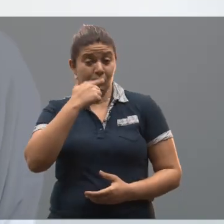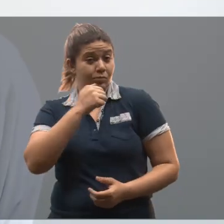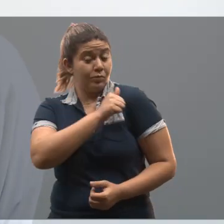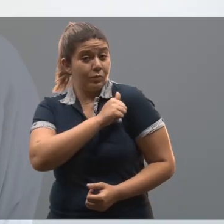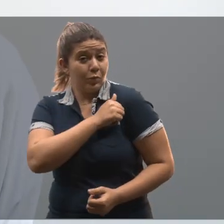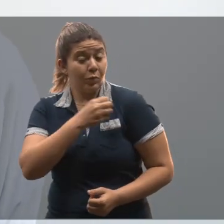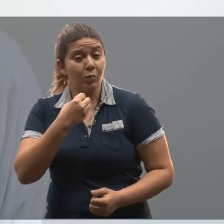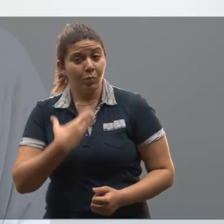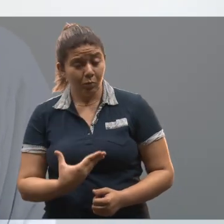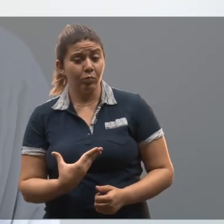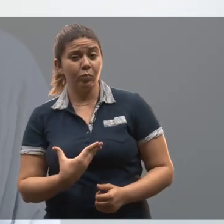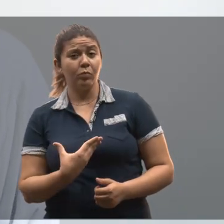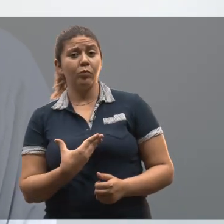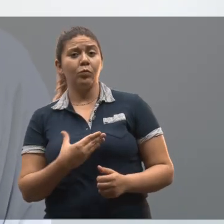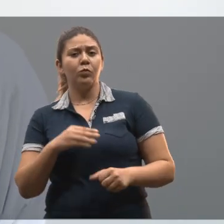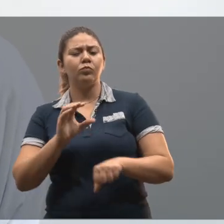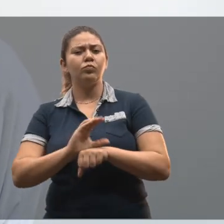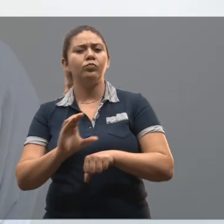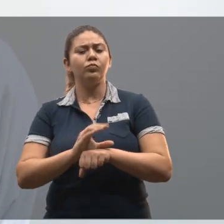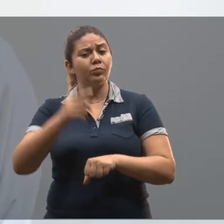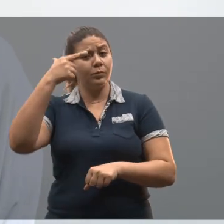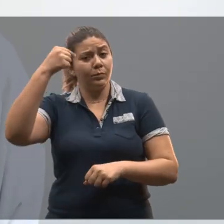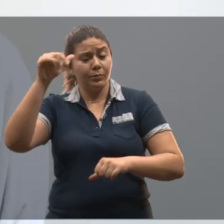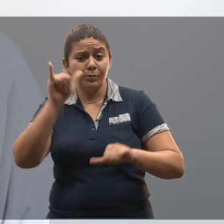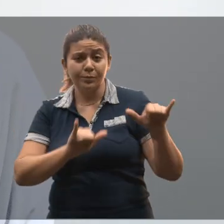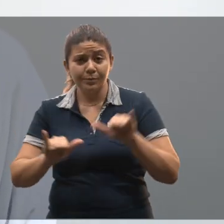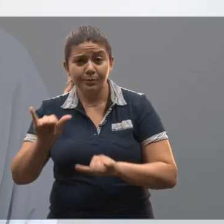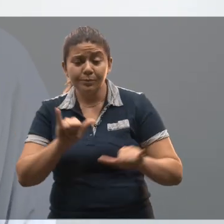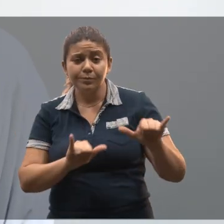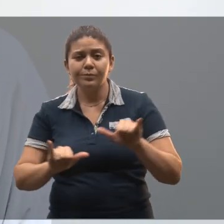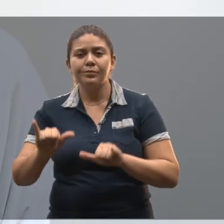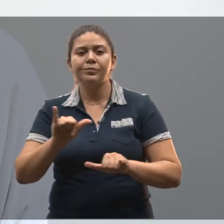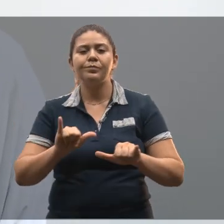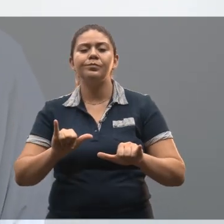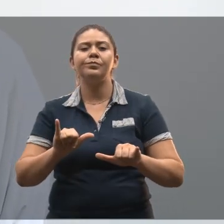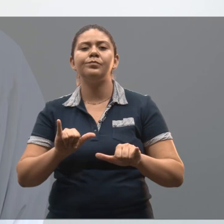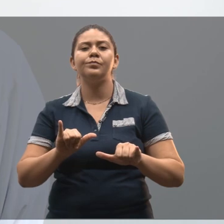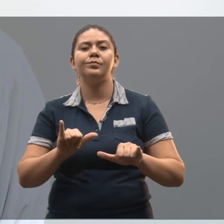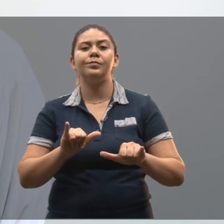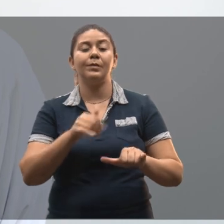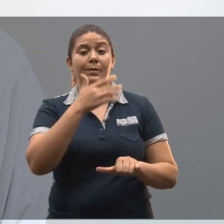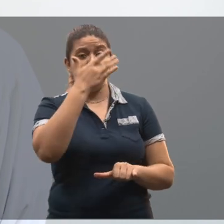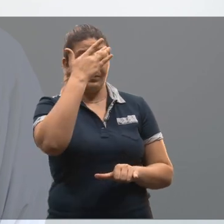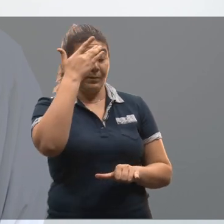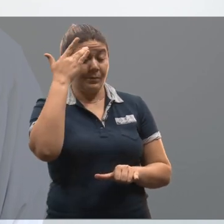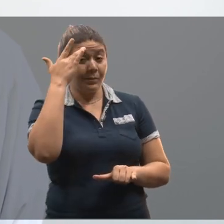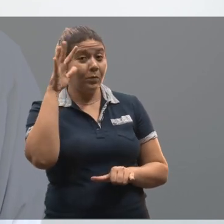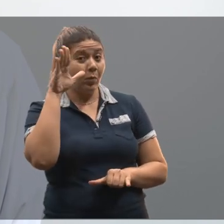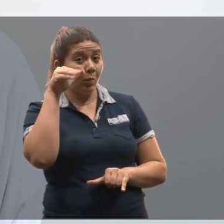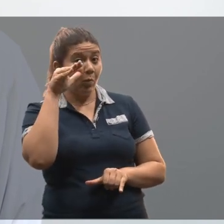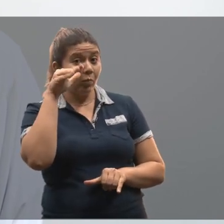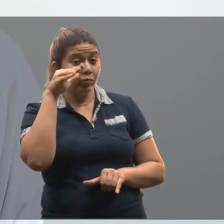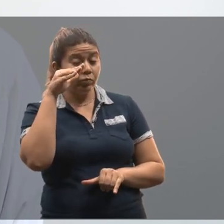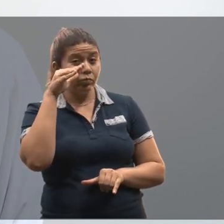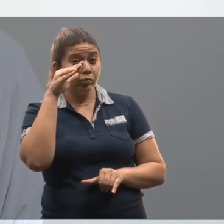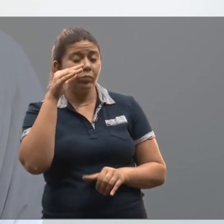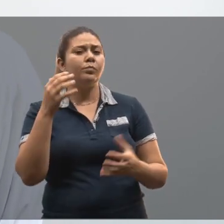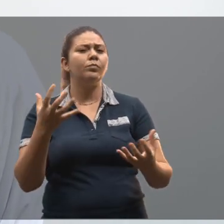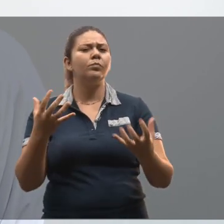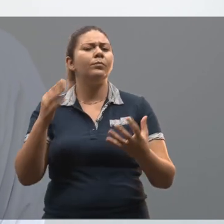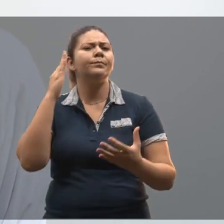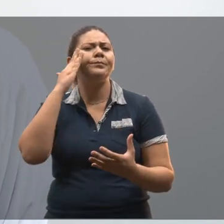Um perfil de um aluno bem-sucedido para o curso de graduação e licenciatura em química é o perfil, costuma ser o perfil de alguém